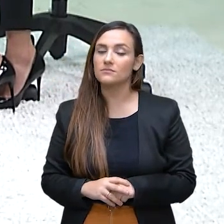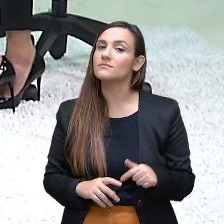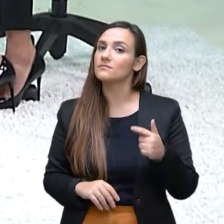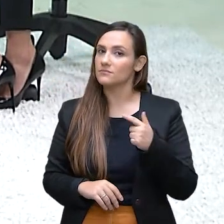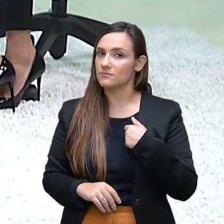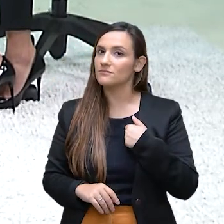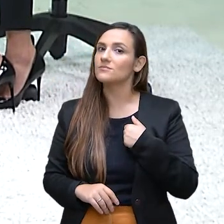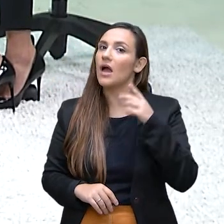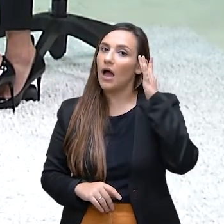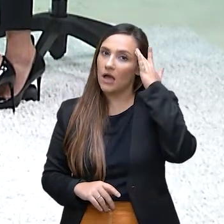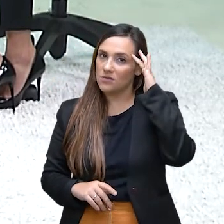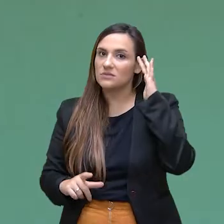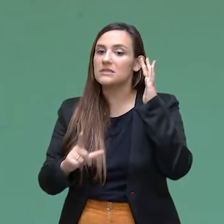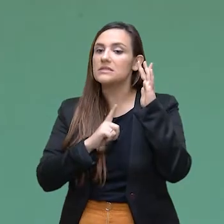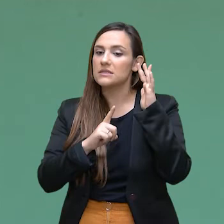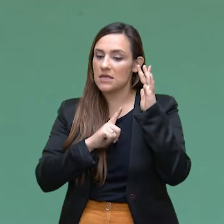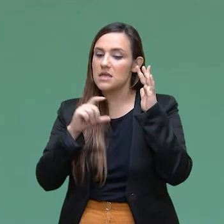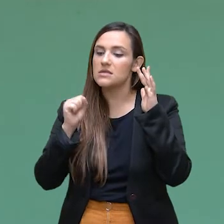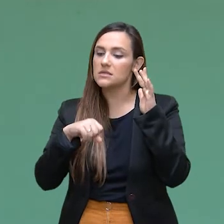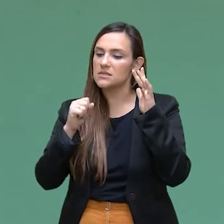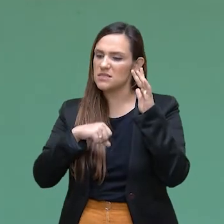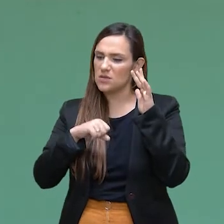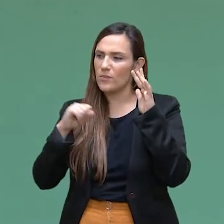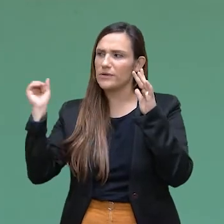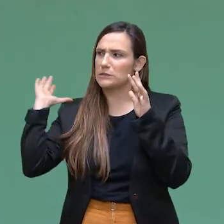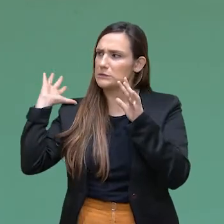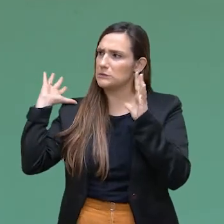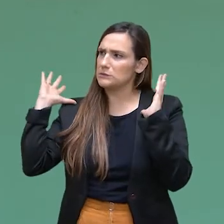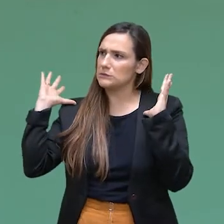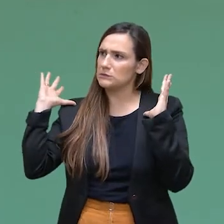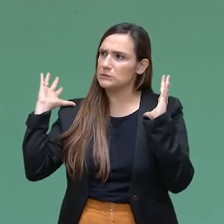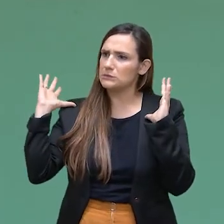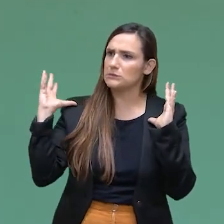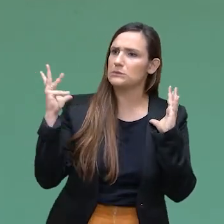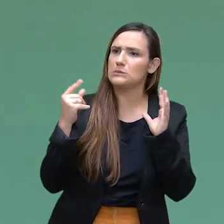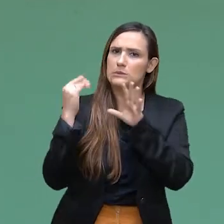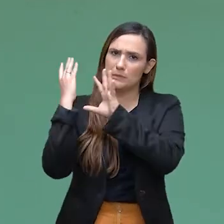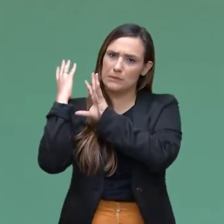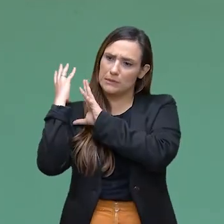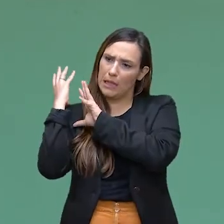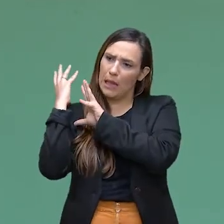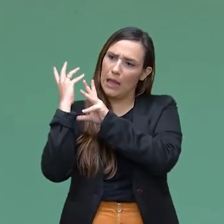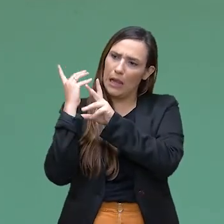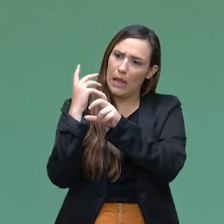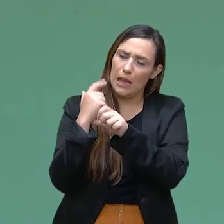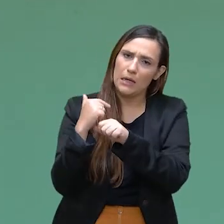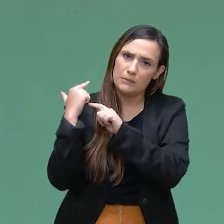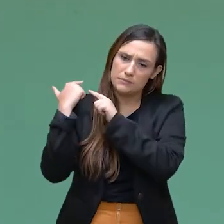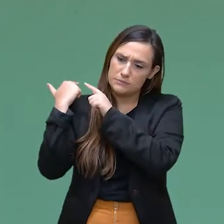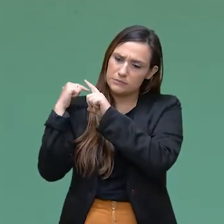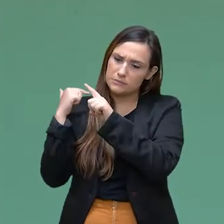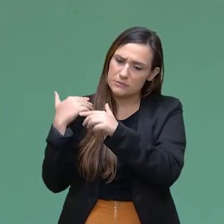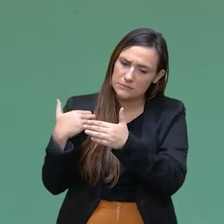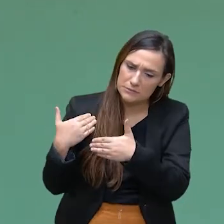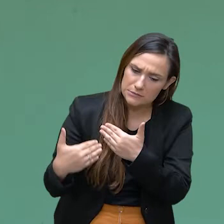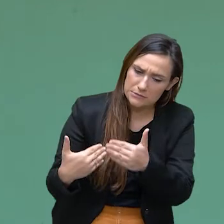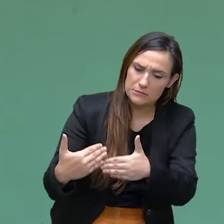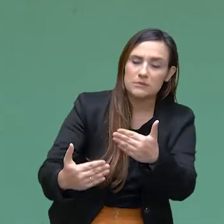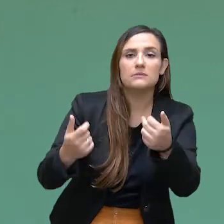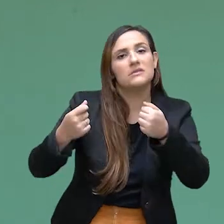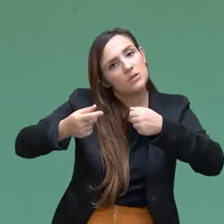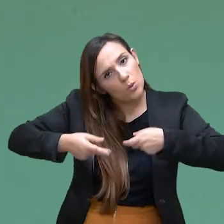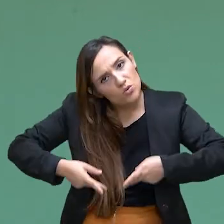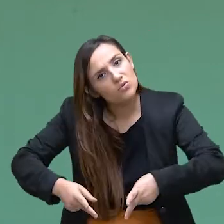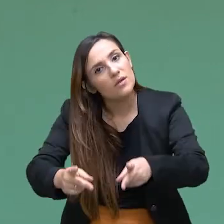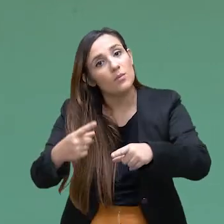legado a seguir. A gente está trabalhando numa época em que a OAB está vivenciando a